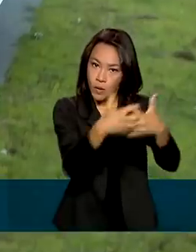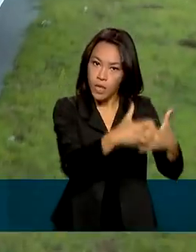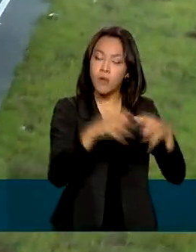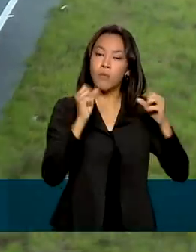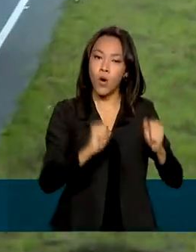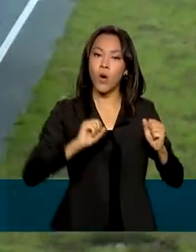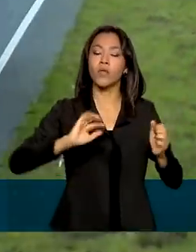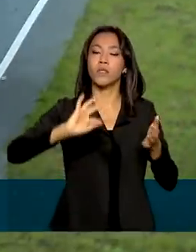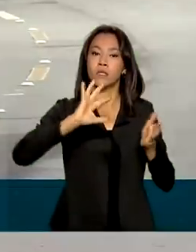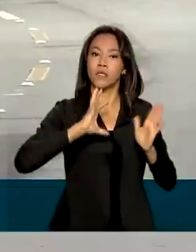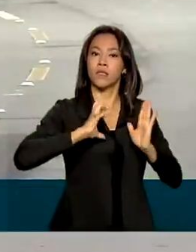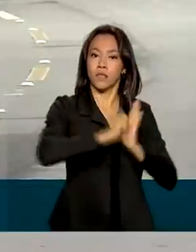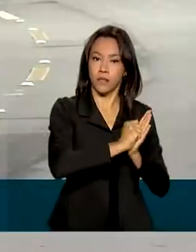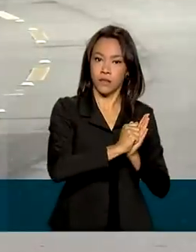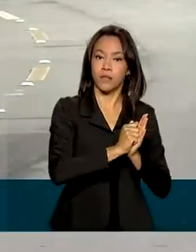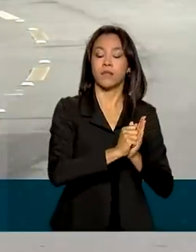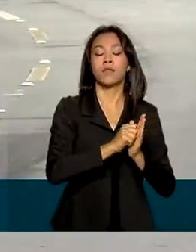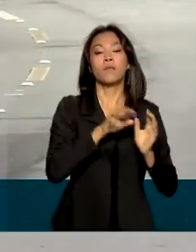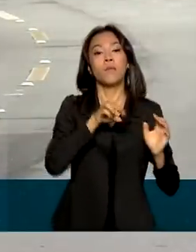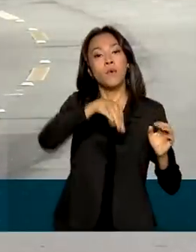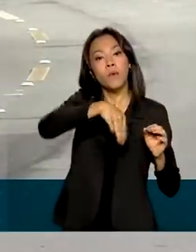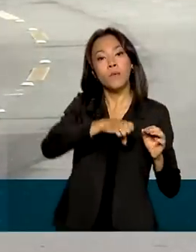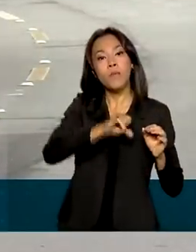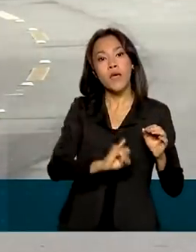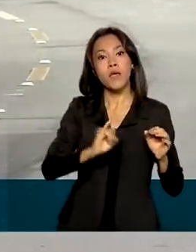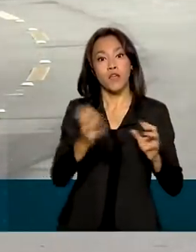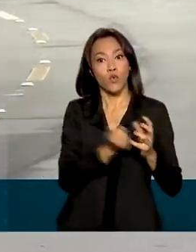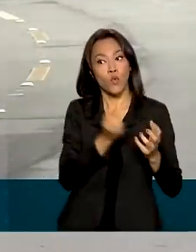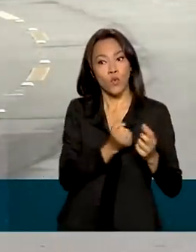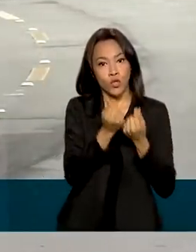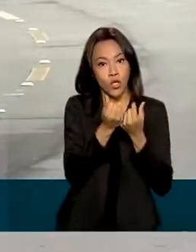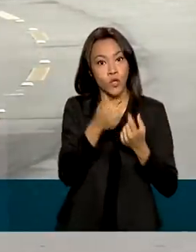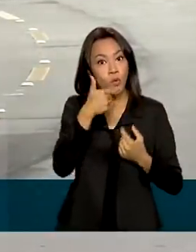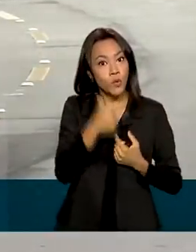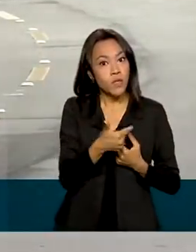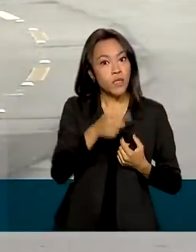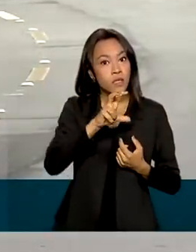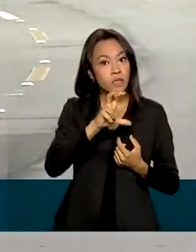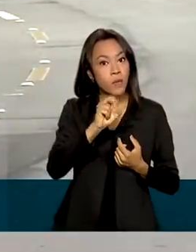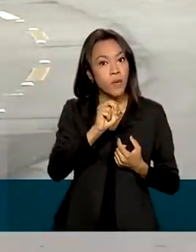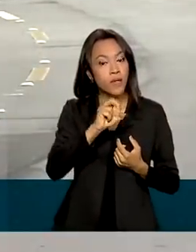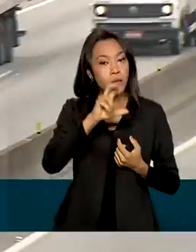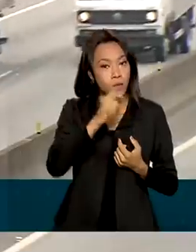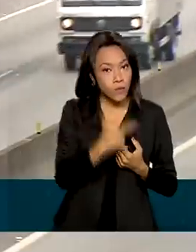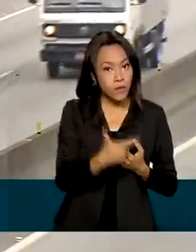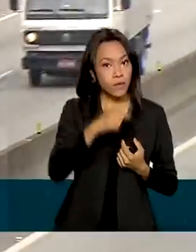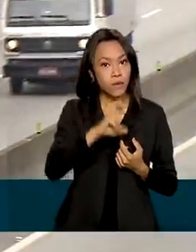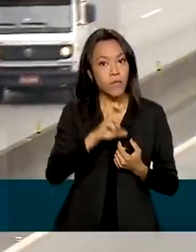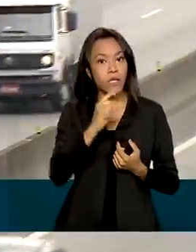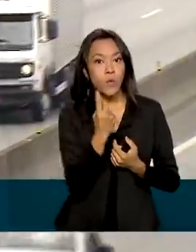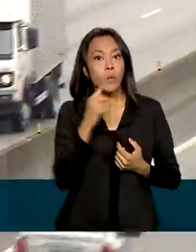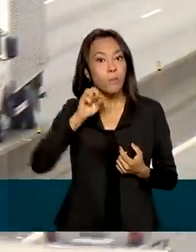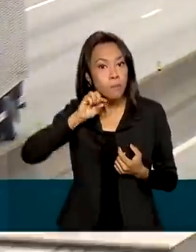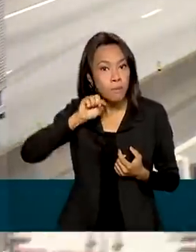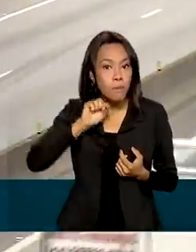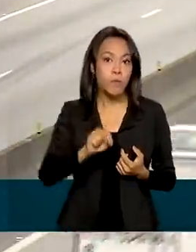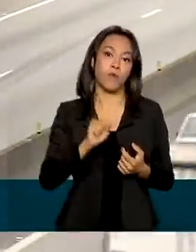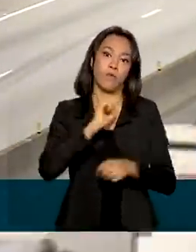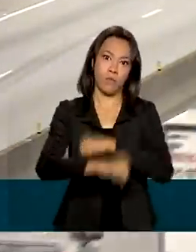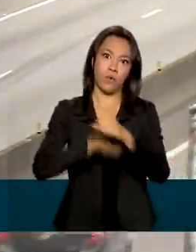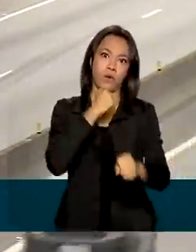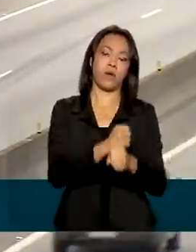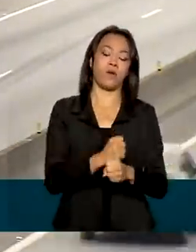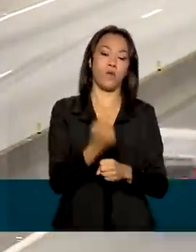microempreendedores se tiverem faturamento de até 251 mil reais por ano. O valor da contribuição